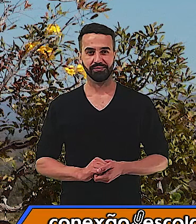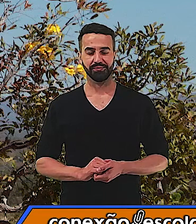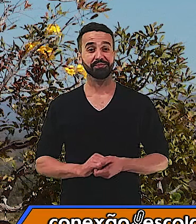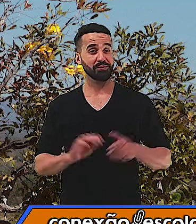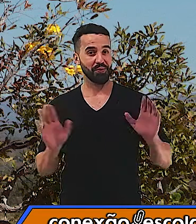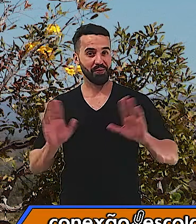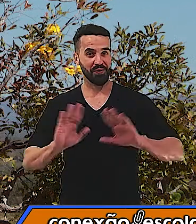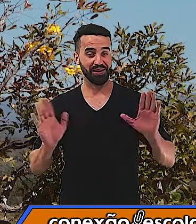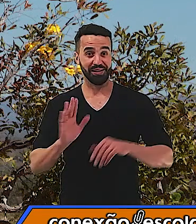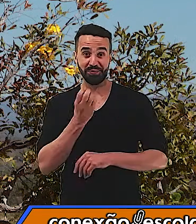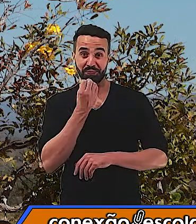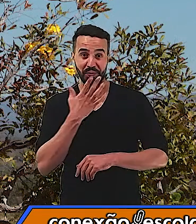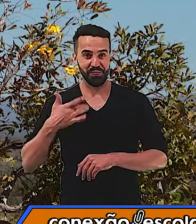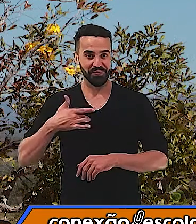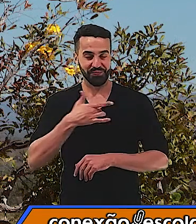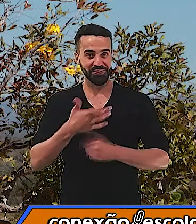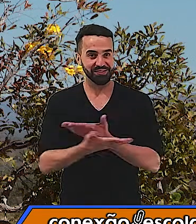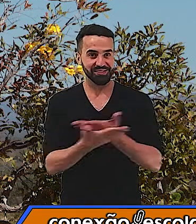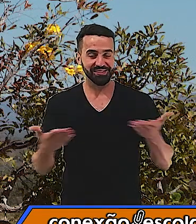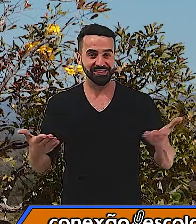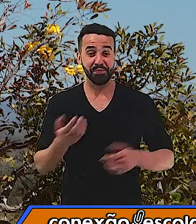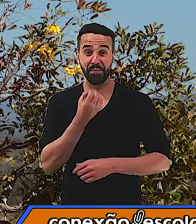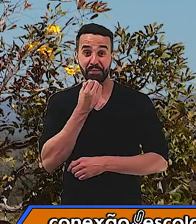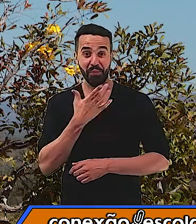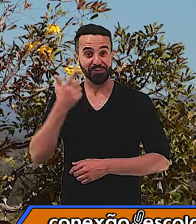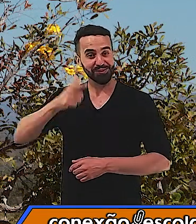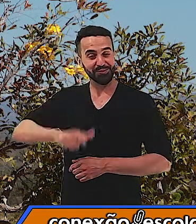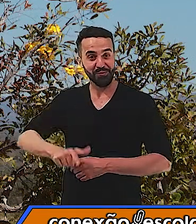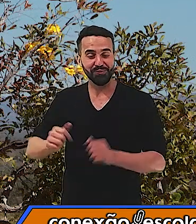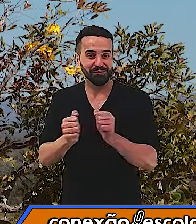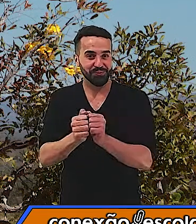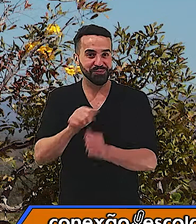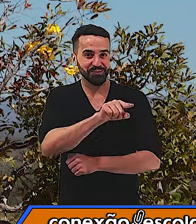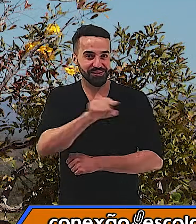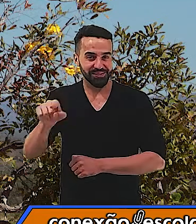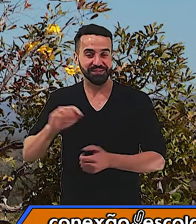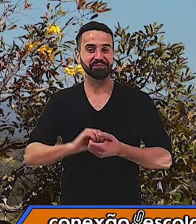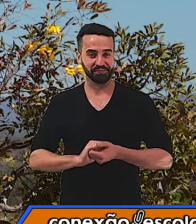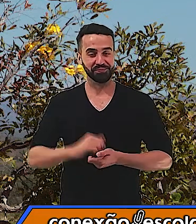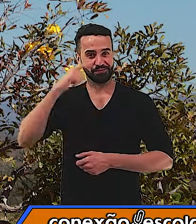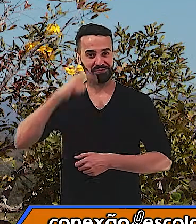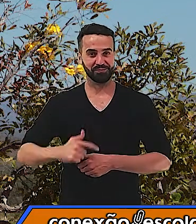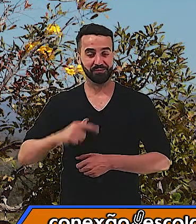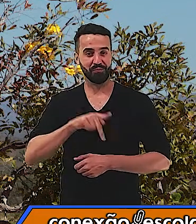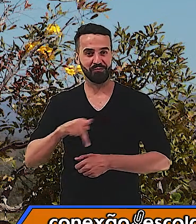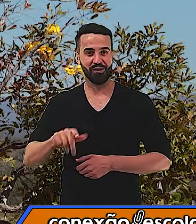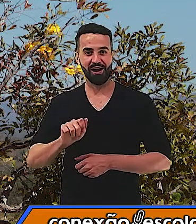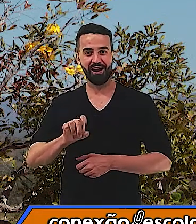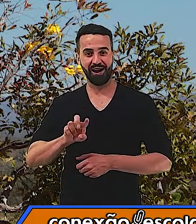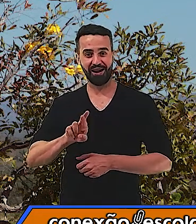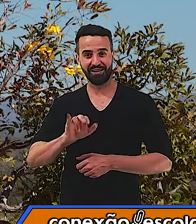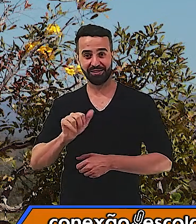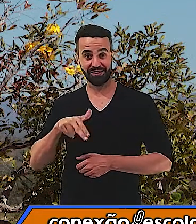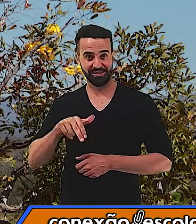Olá, tudo bem? Que bom estar aqui com você mais uma vez. Eu sou a professora Adriana, estou aqui com a